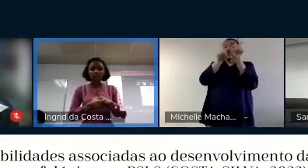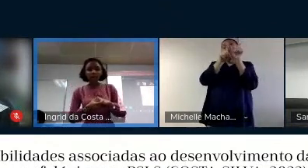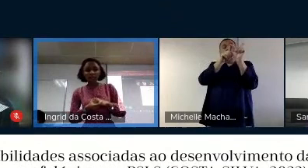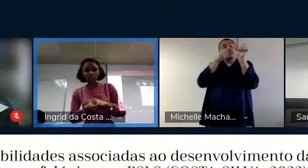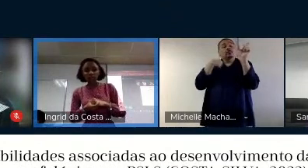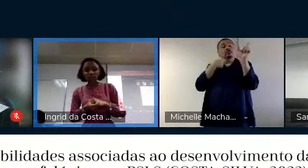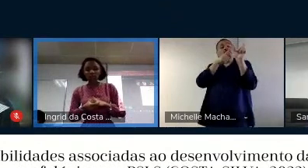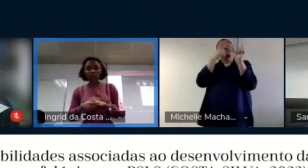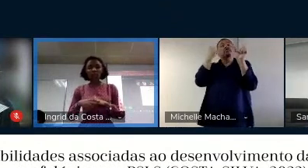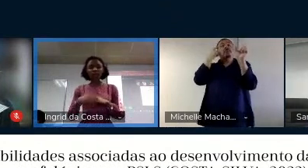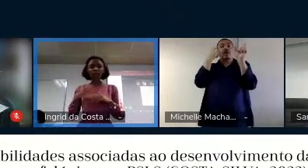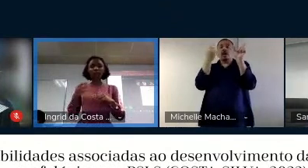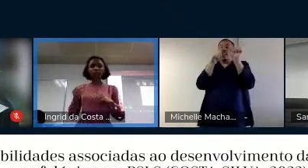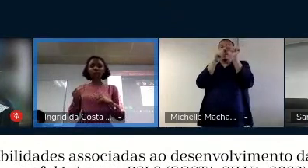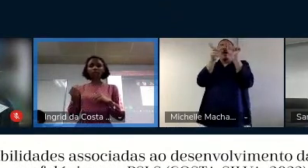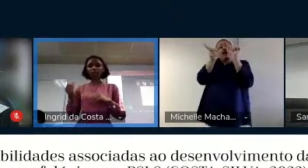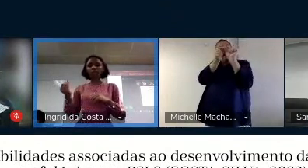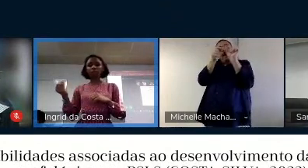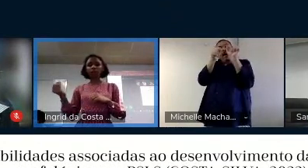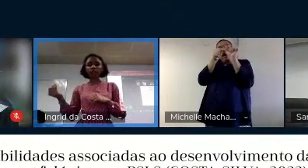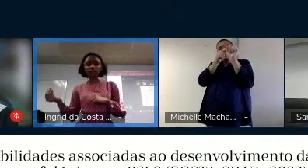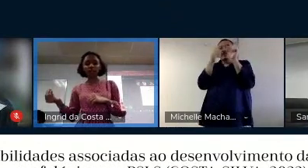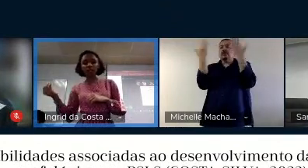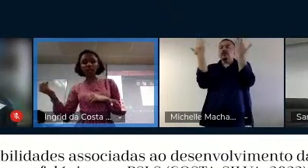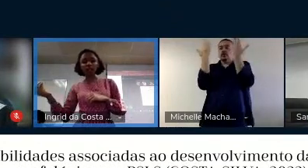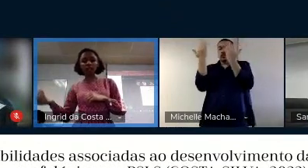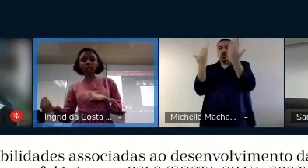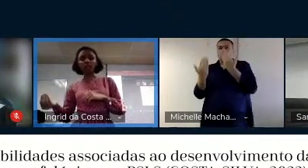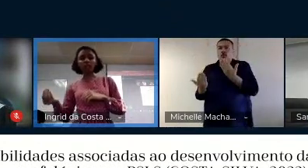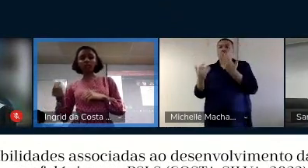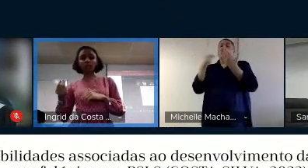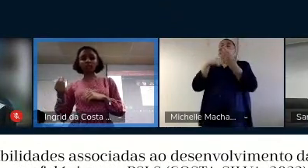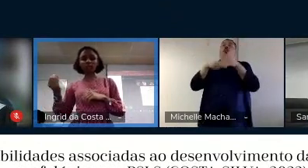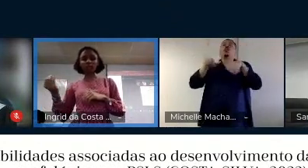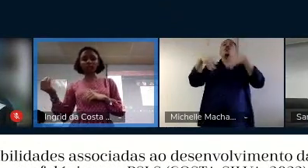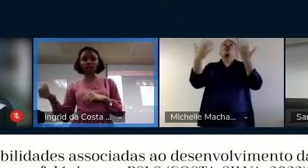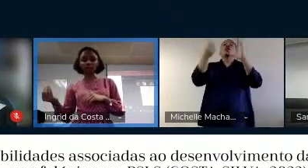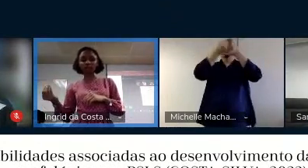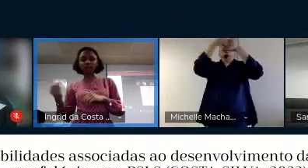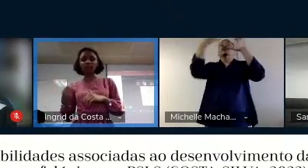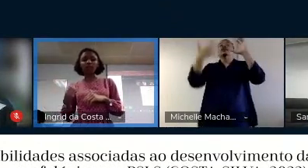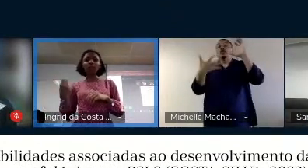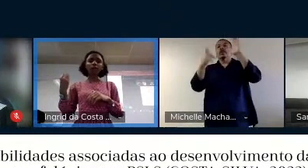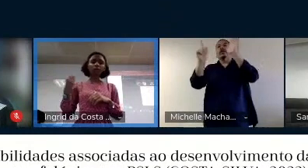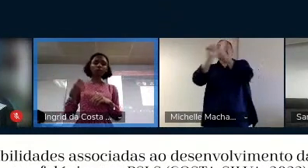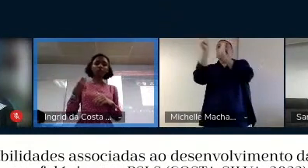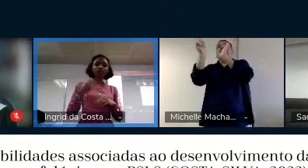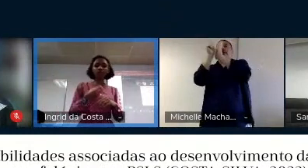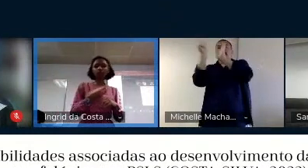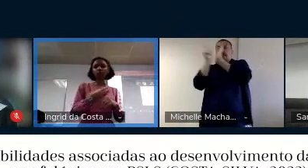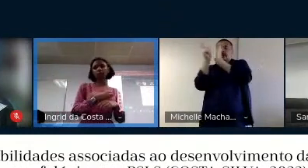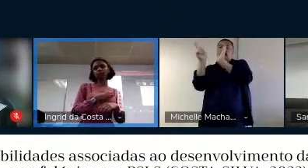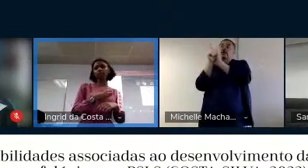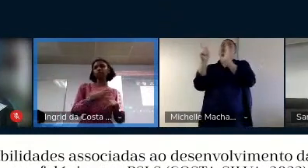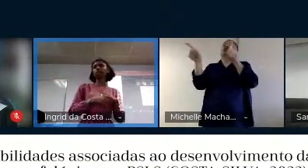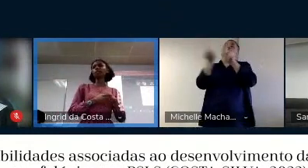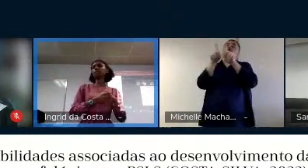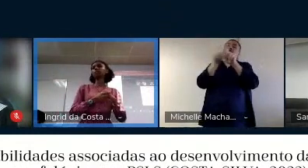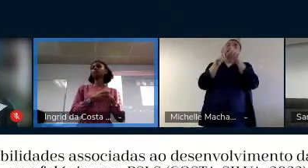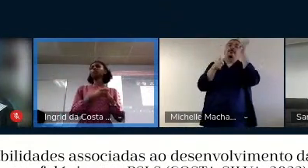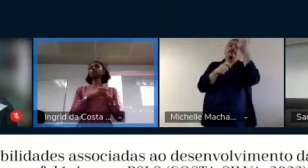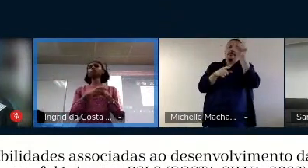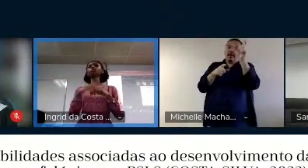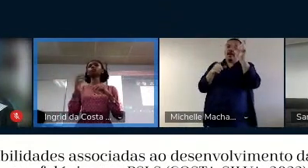Associar afixos com a categoria gramatical das palavras base e ou das palavras